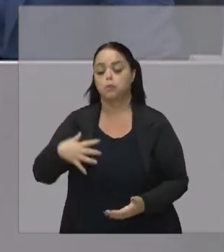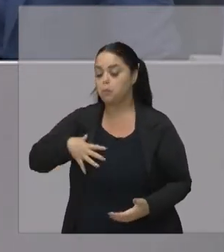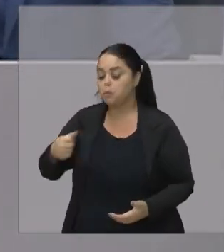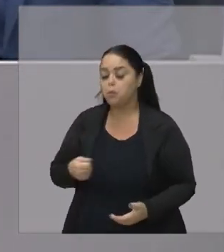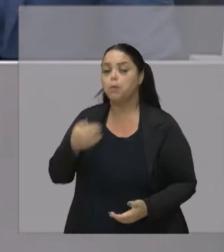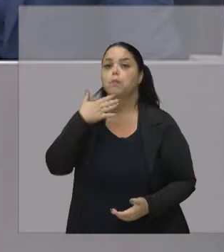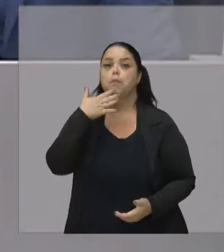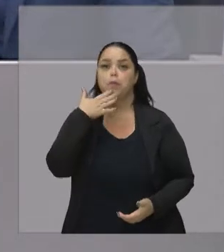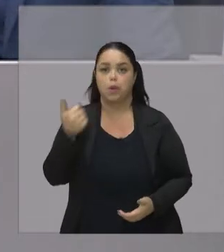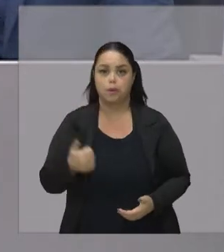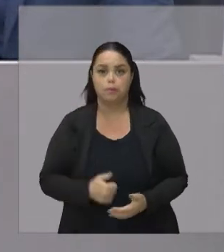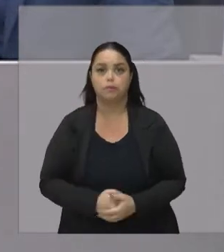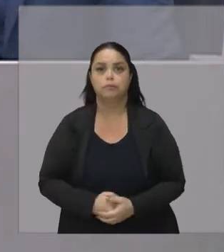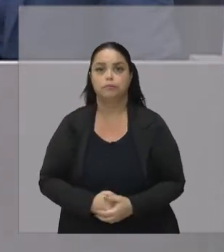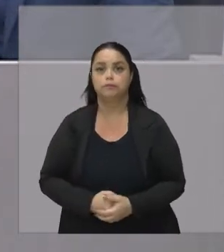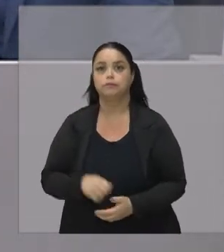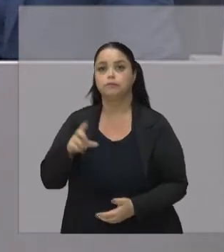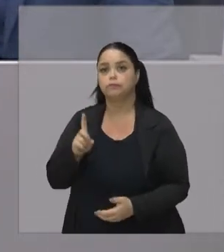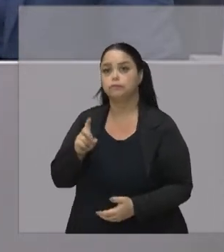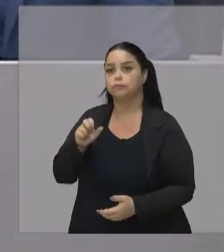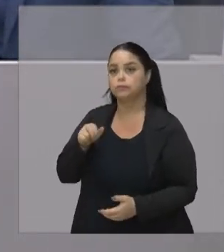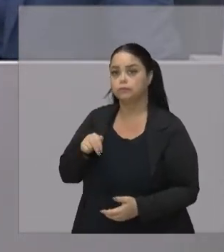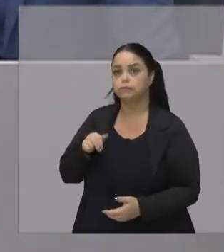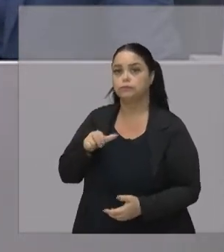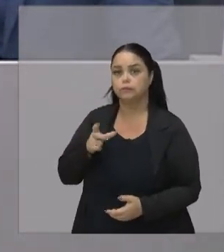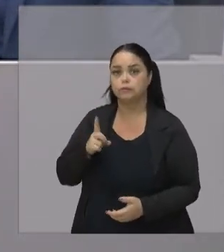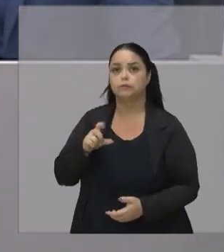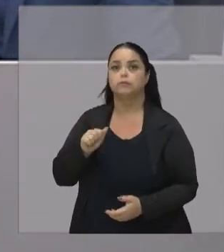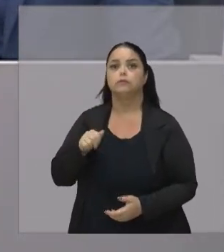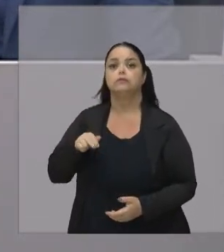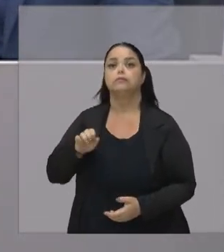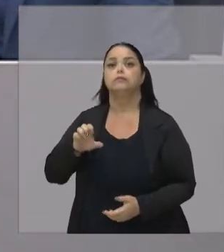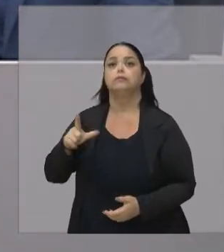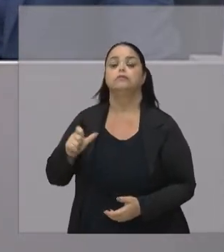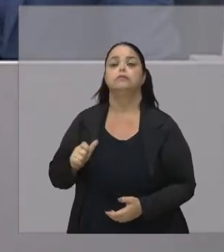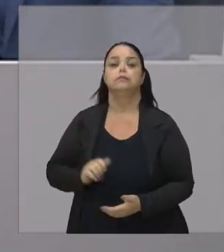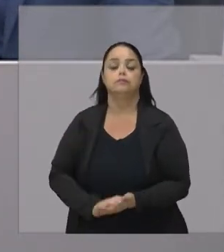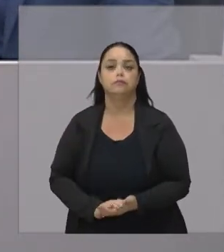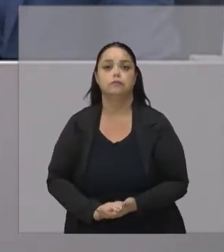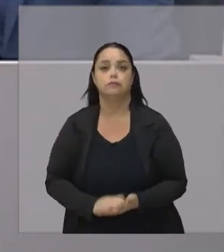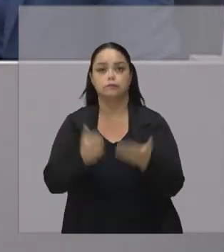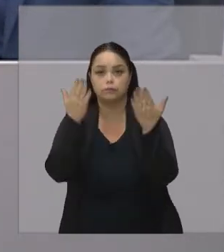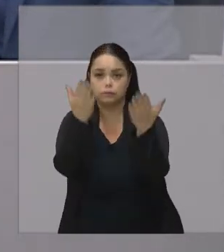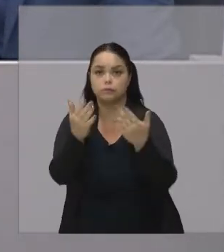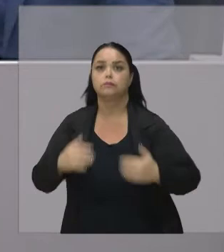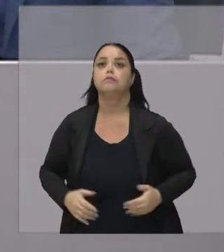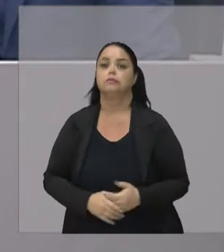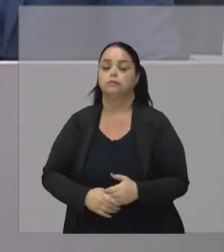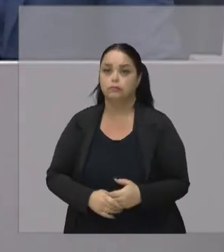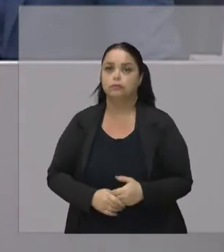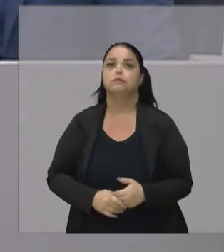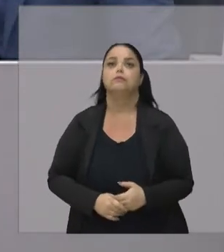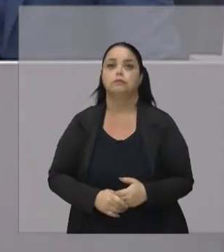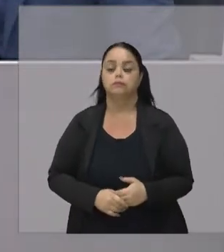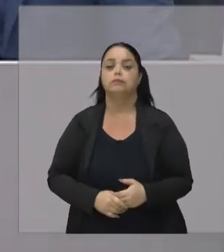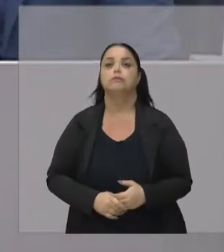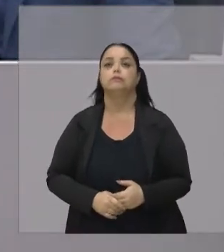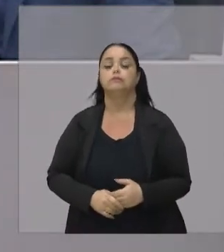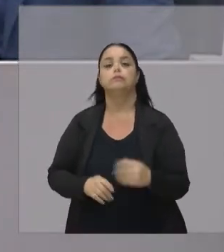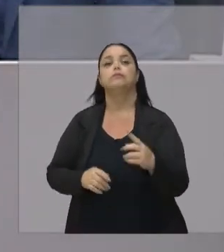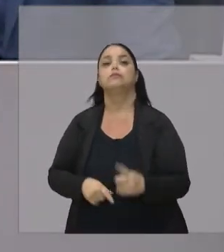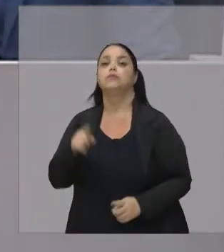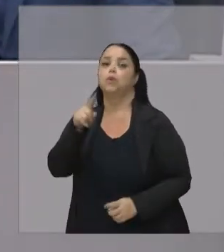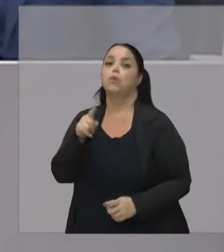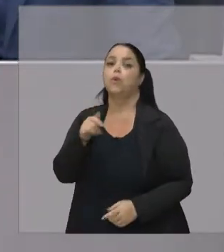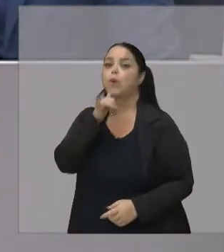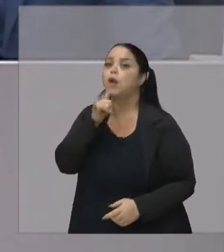melhor Então Daniel Daniel Você Sem dúvida alguma Você É um espelho Para a